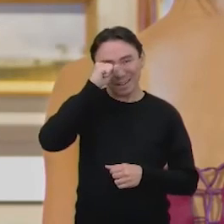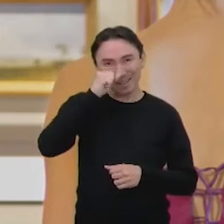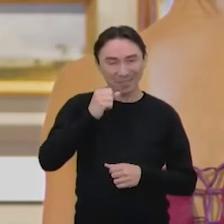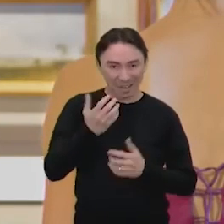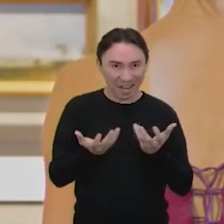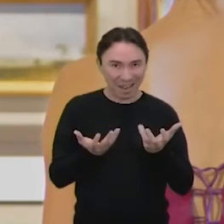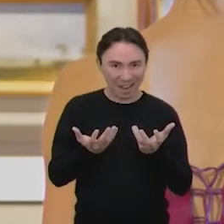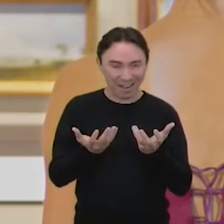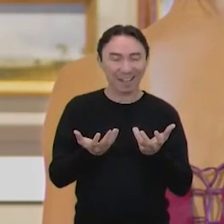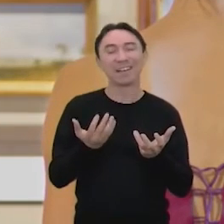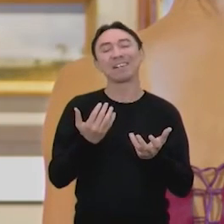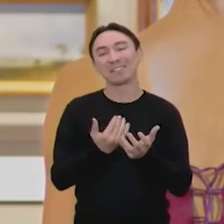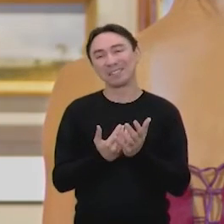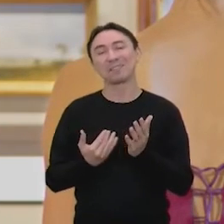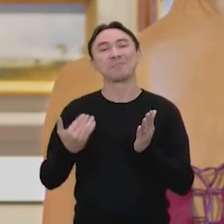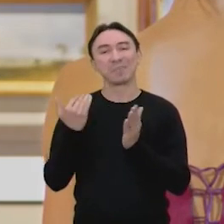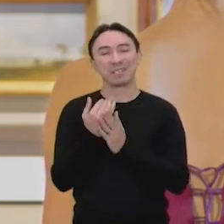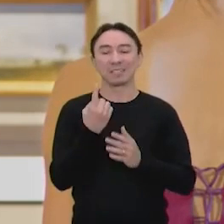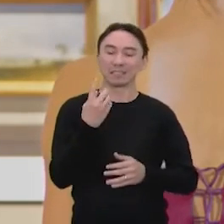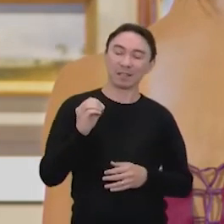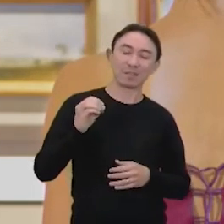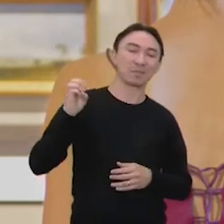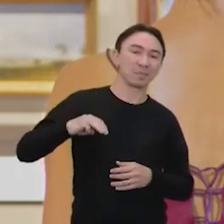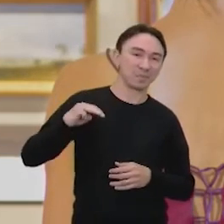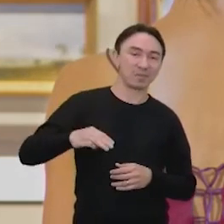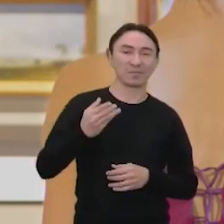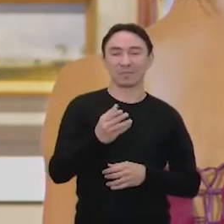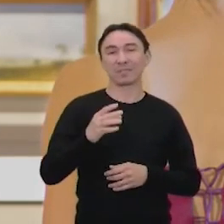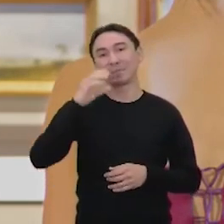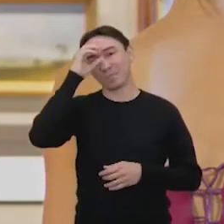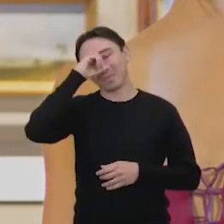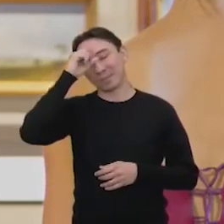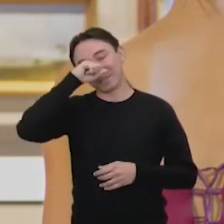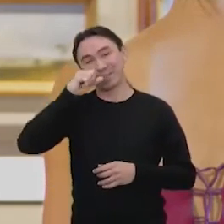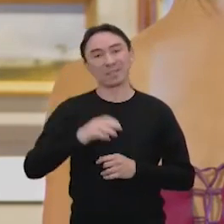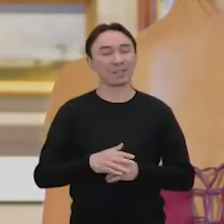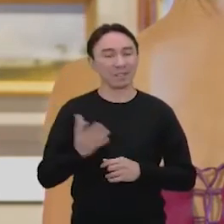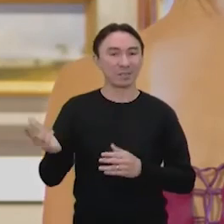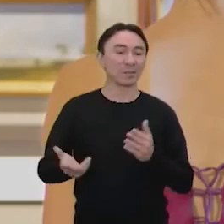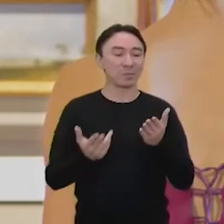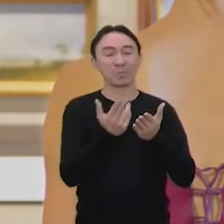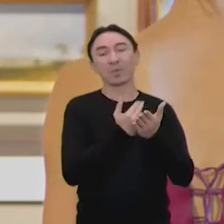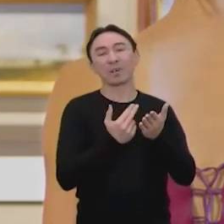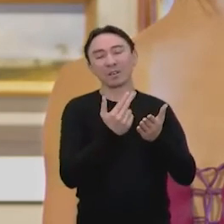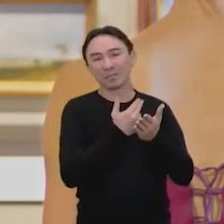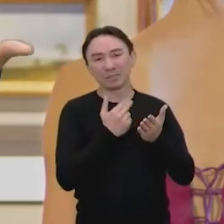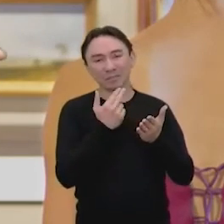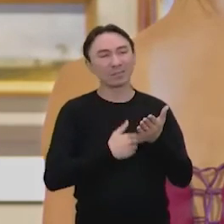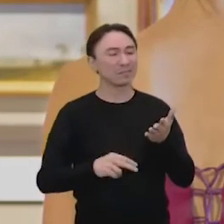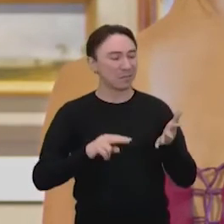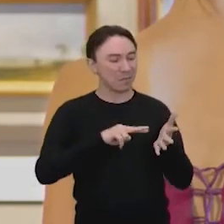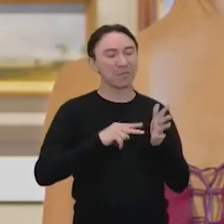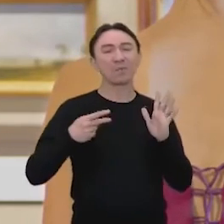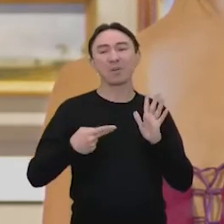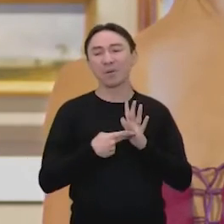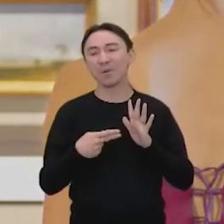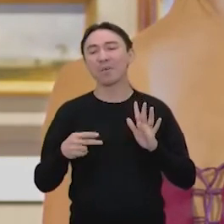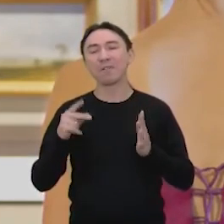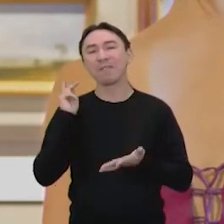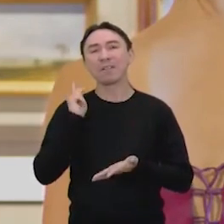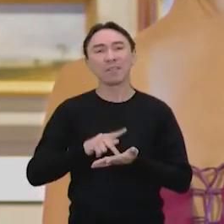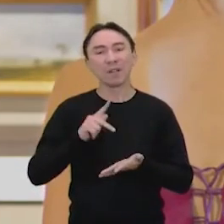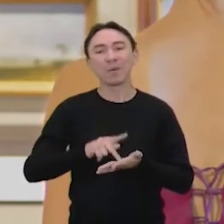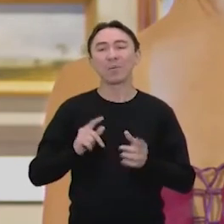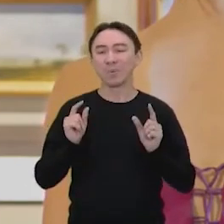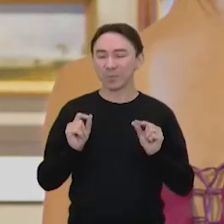nos 10 minutinhos. E aí, eu e o professor, a gente vai contar o simbolismo real desse quadro. Mas se não der para você acompanhar,